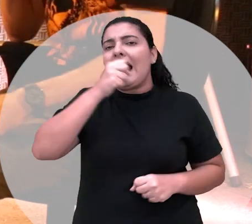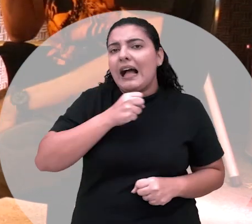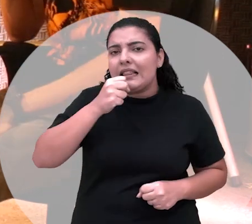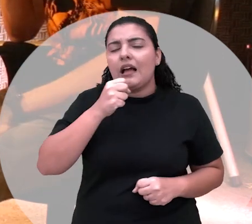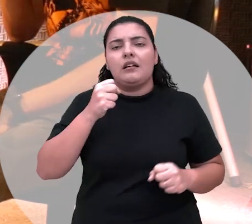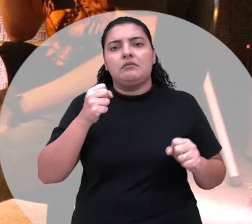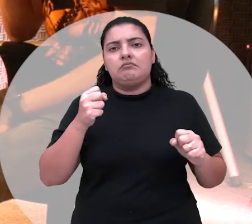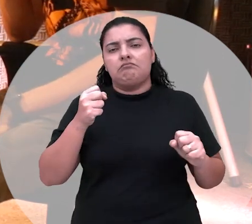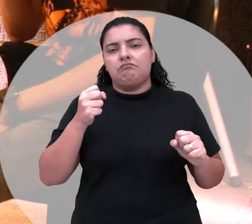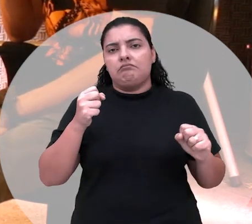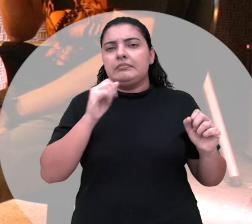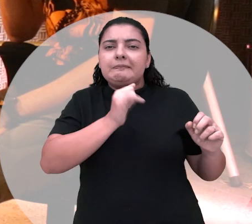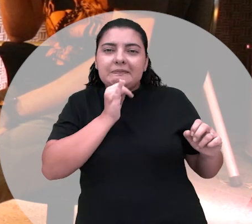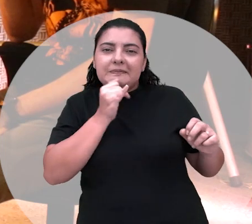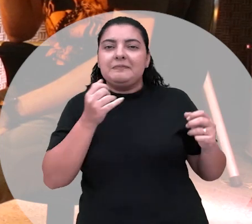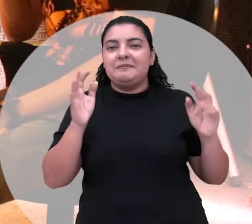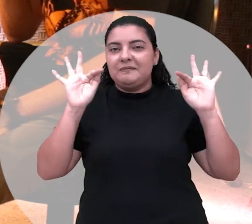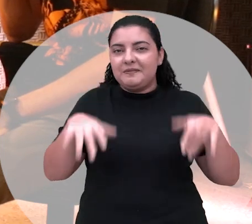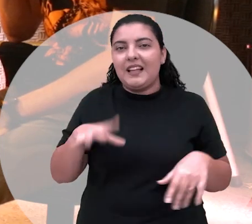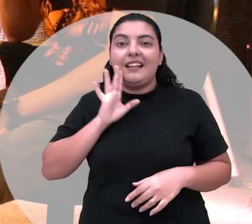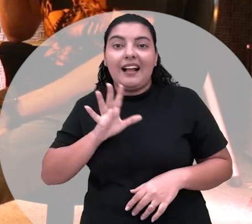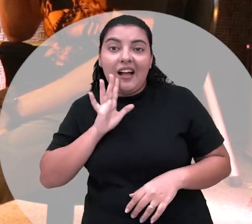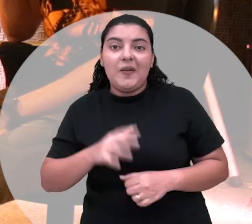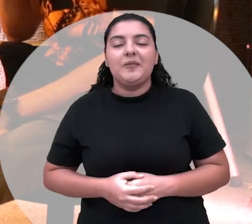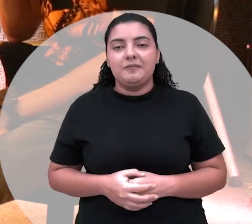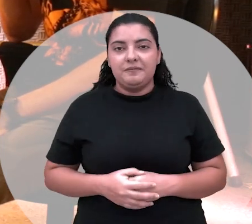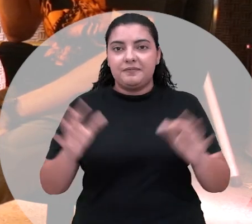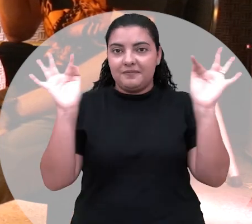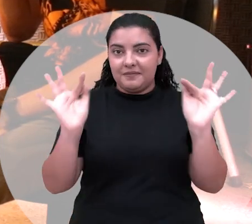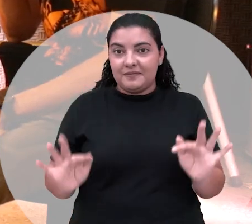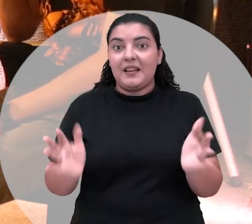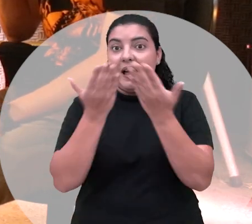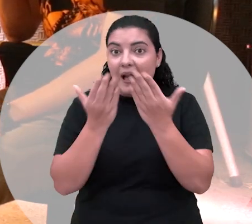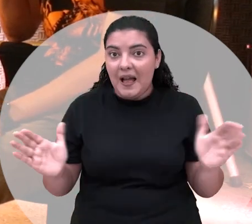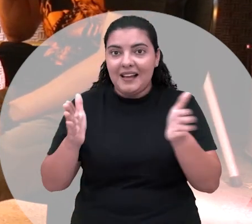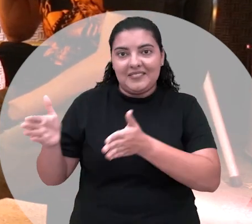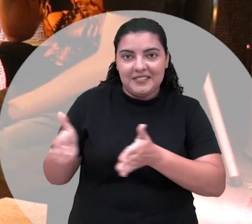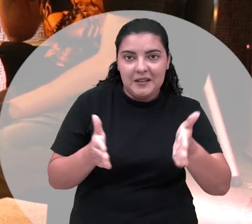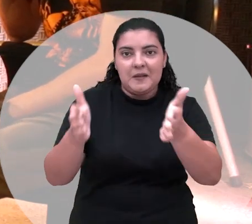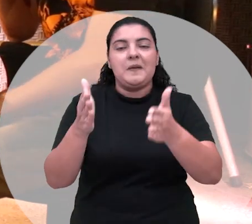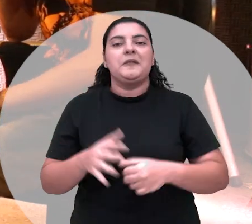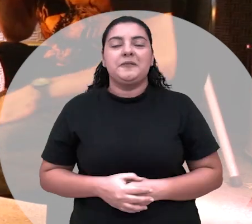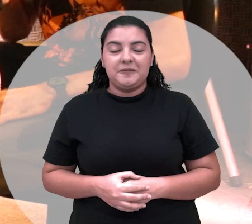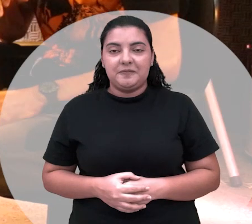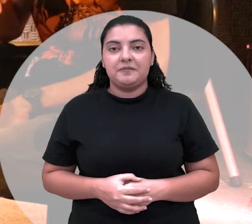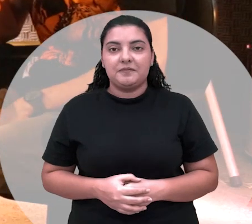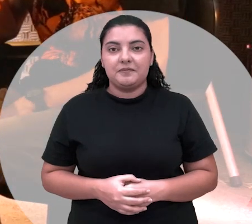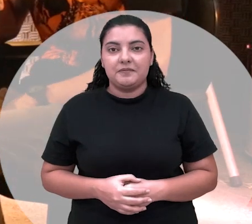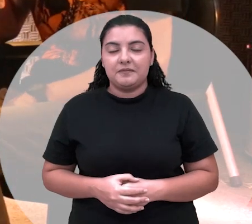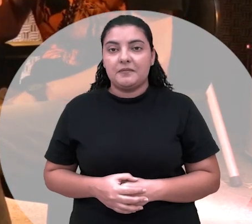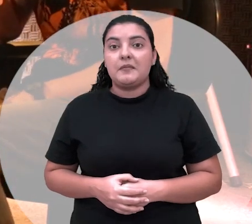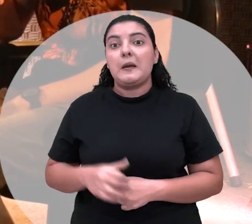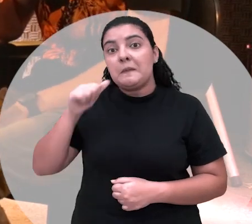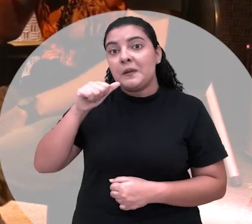pra gente um ponto pra gente terminar bem bem feliz e os caminhos da gente povos de terreiro a menina que